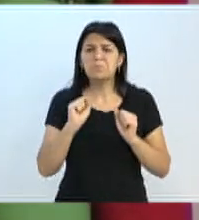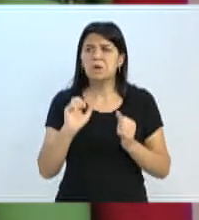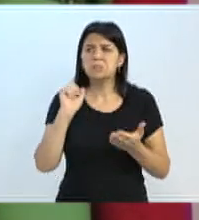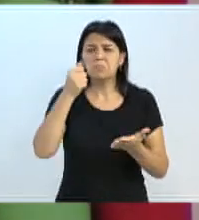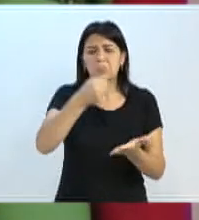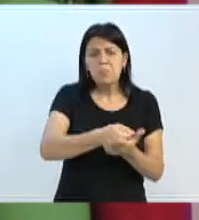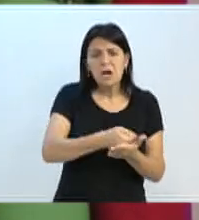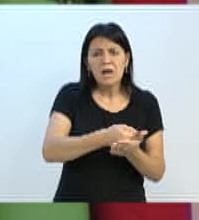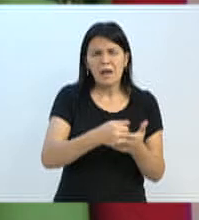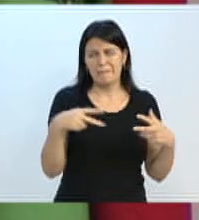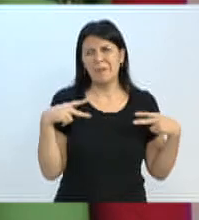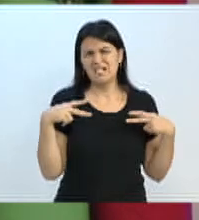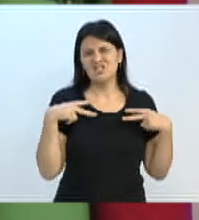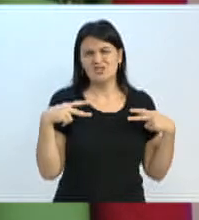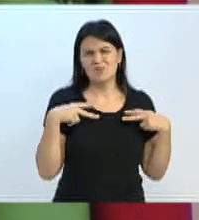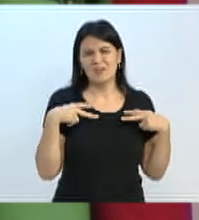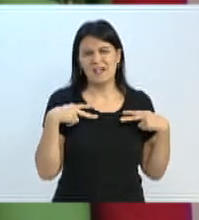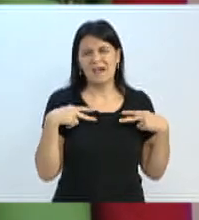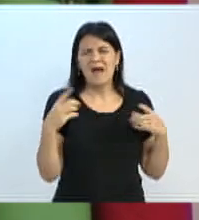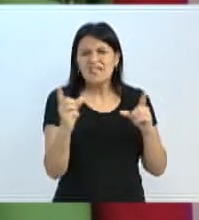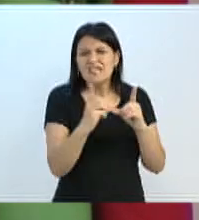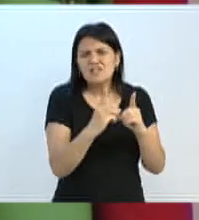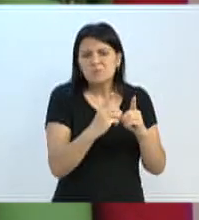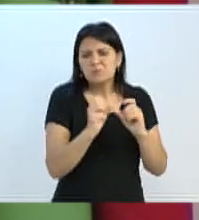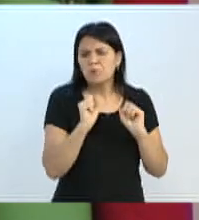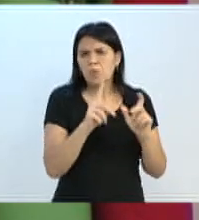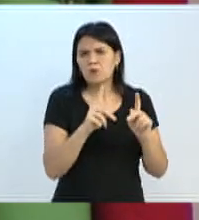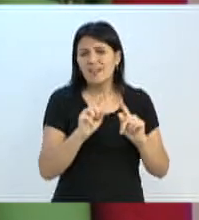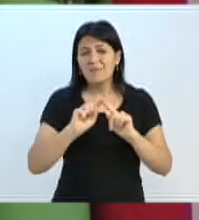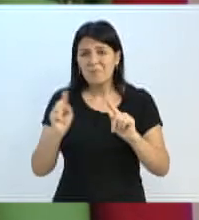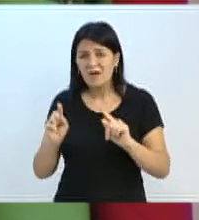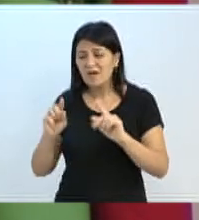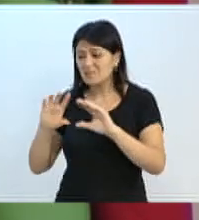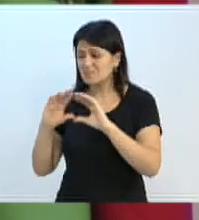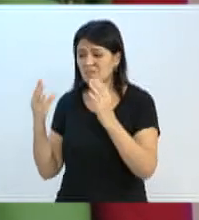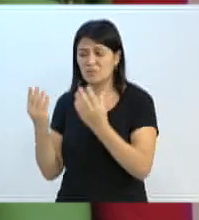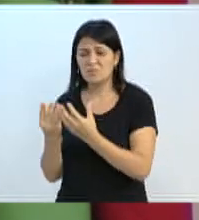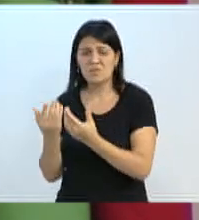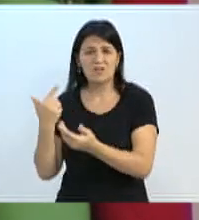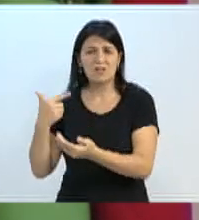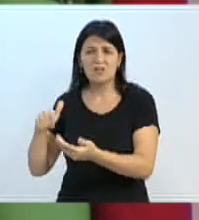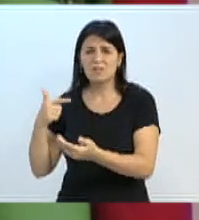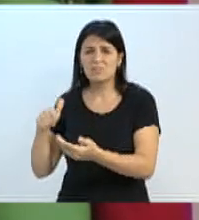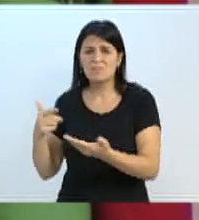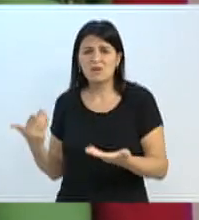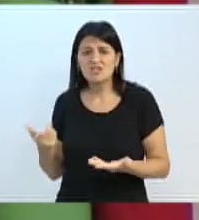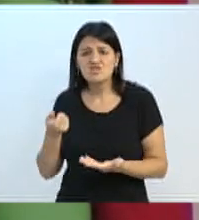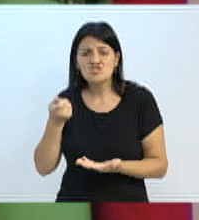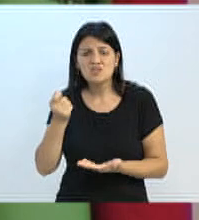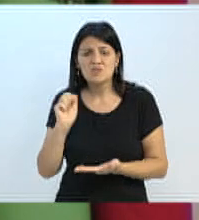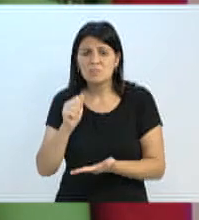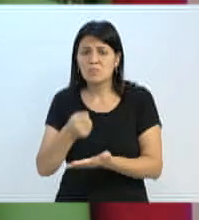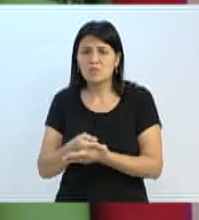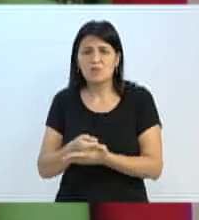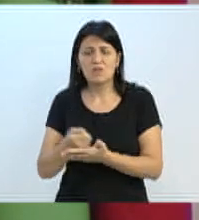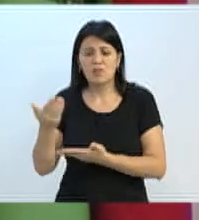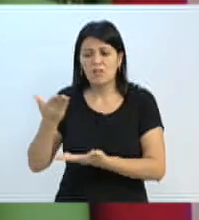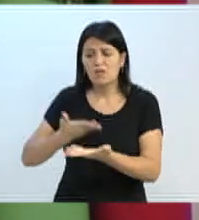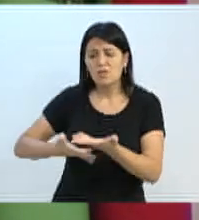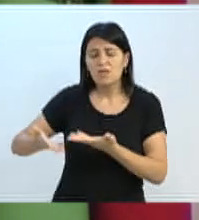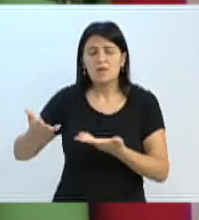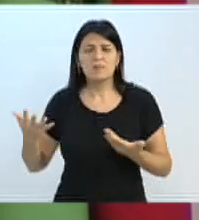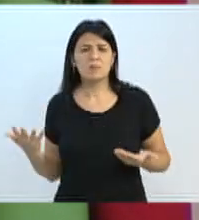clínica particular, tudo bem, é assistido. Mas a nossa comunidade não tem acesso a um tratamento